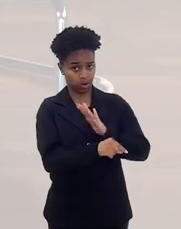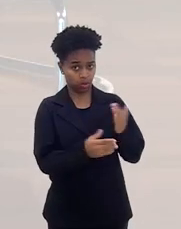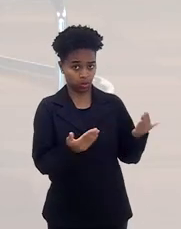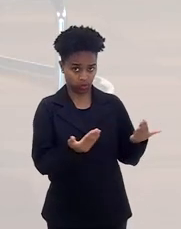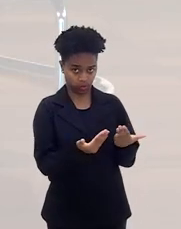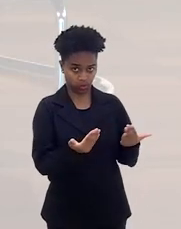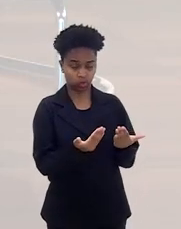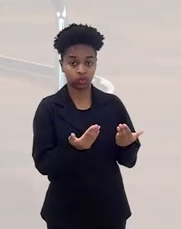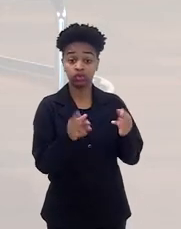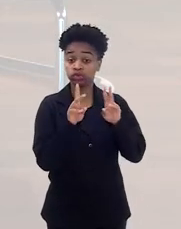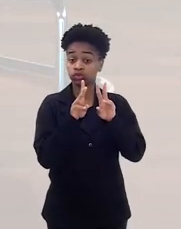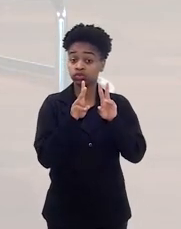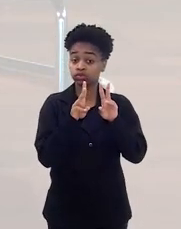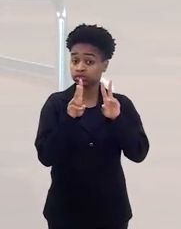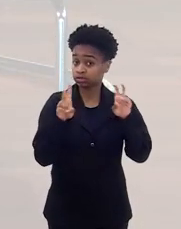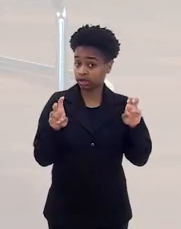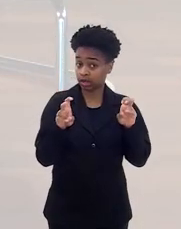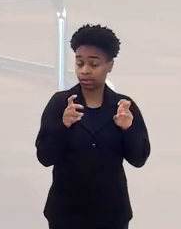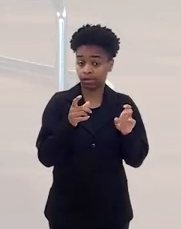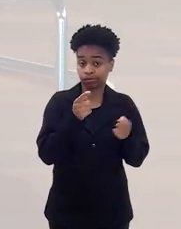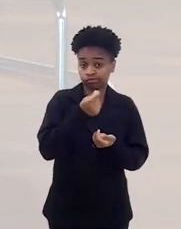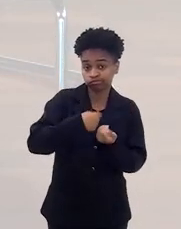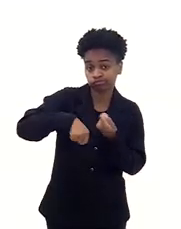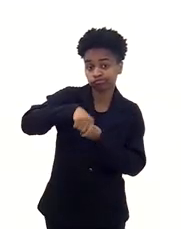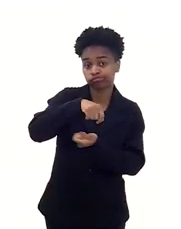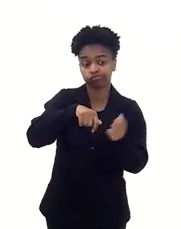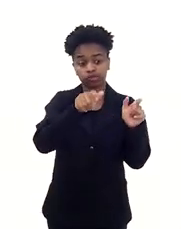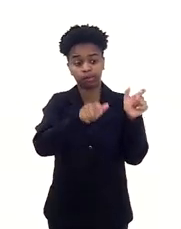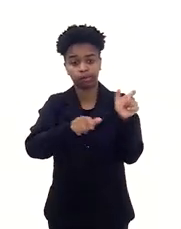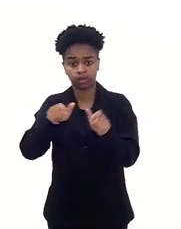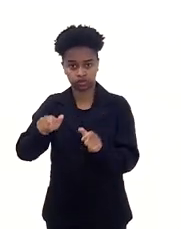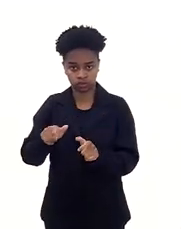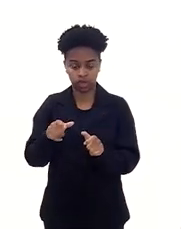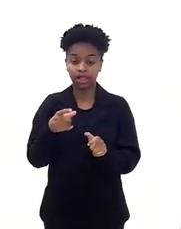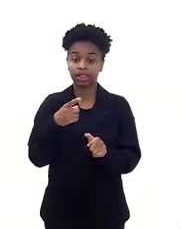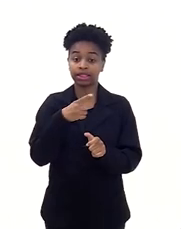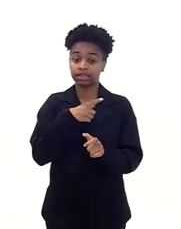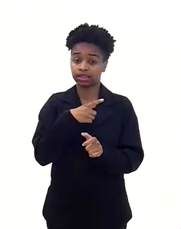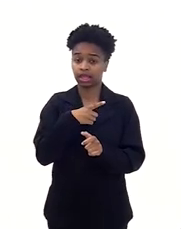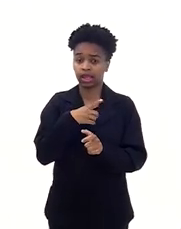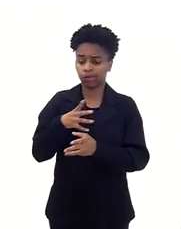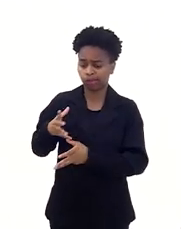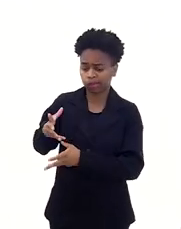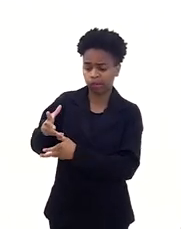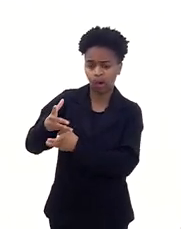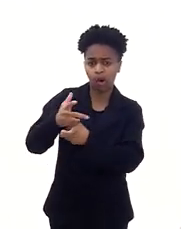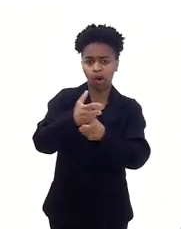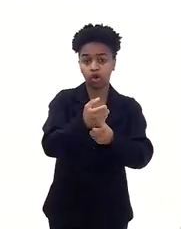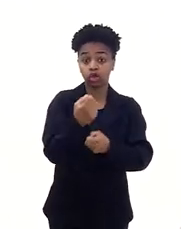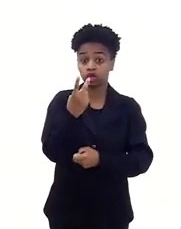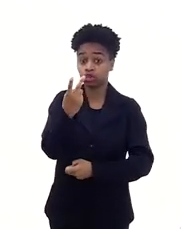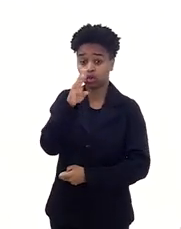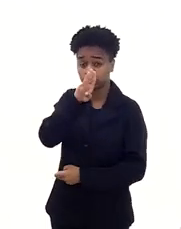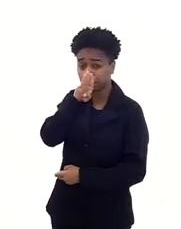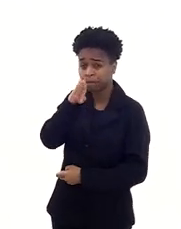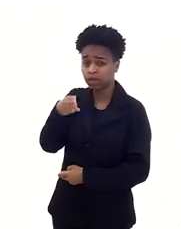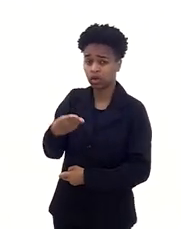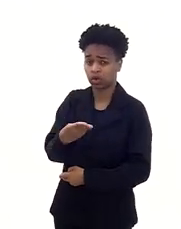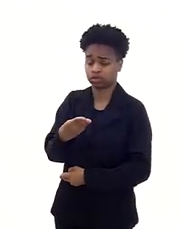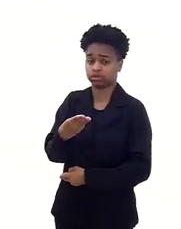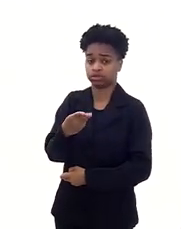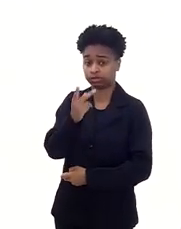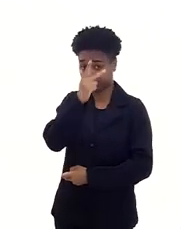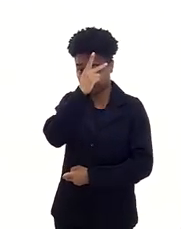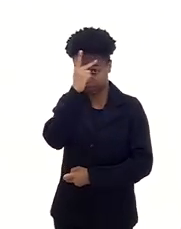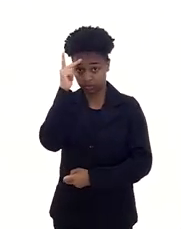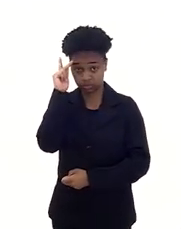questão, doutora, em relação ao tema do tráfico internacional de pessoas. Nós temos números que chegam a 2,5 milhões